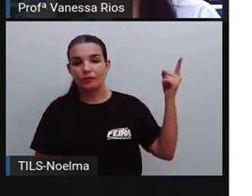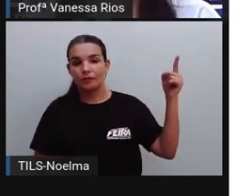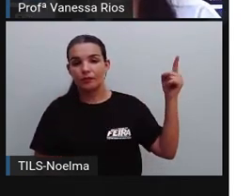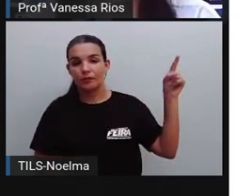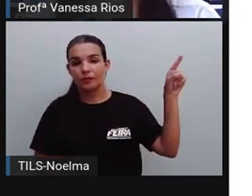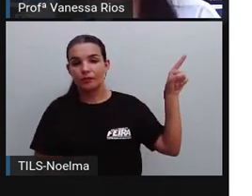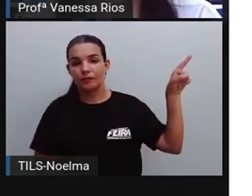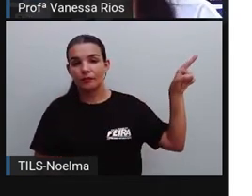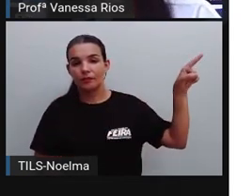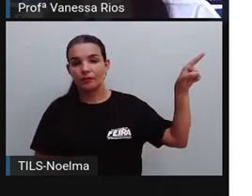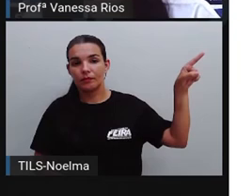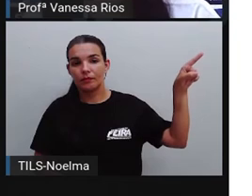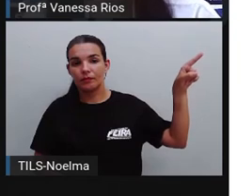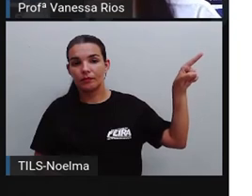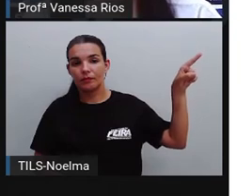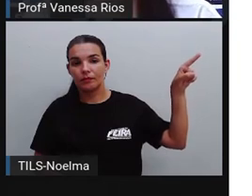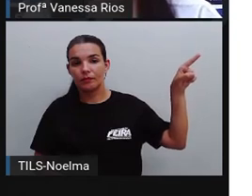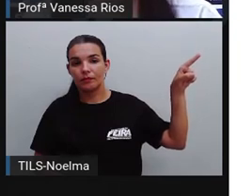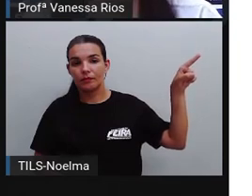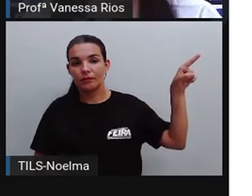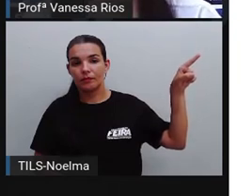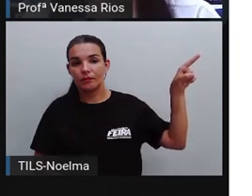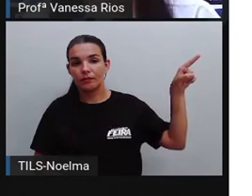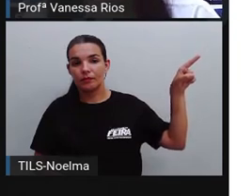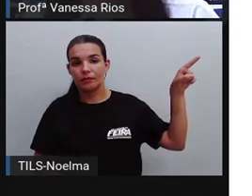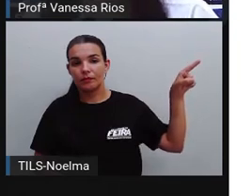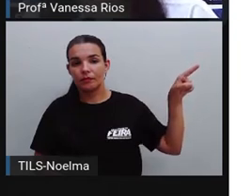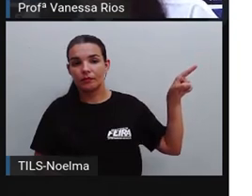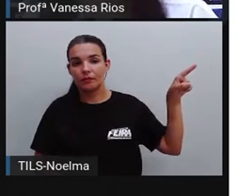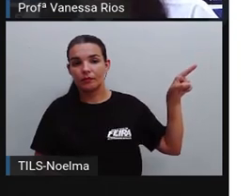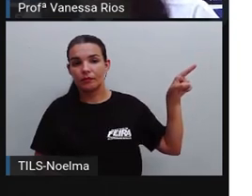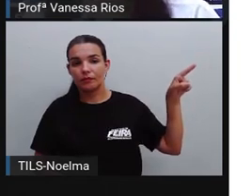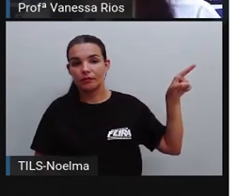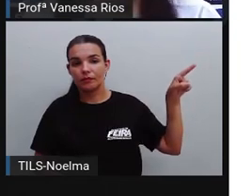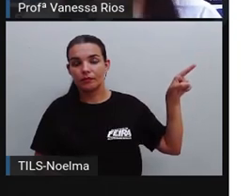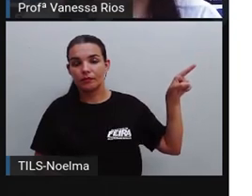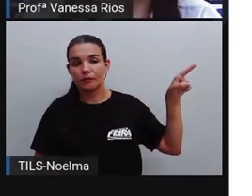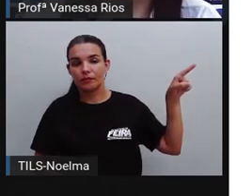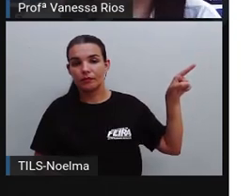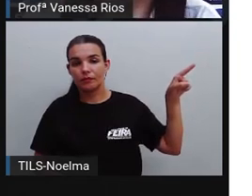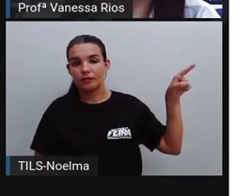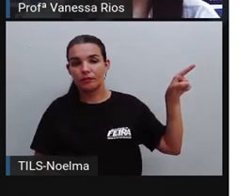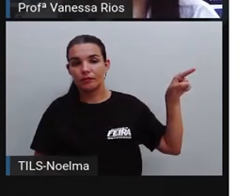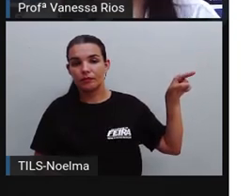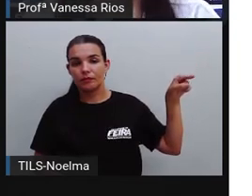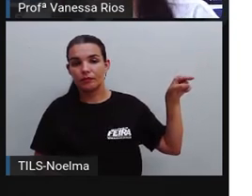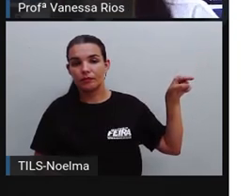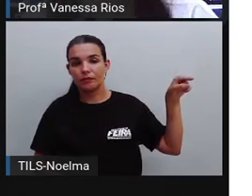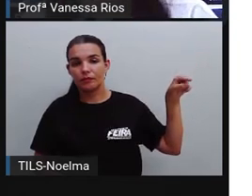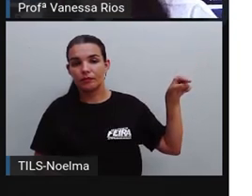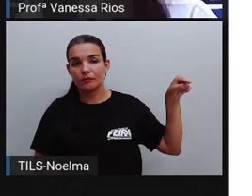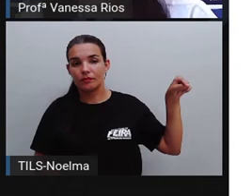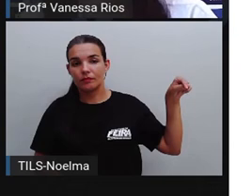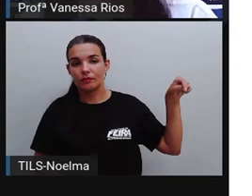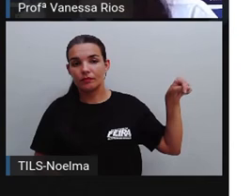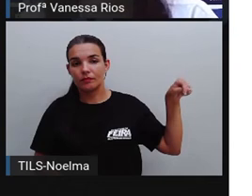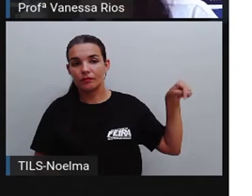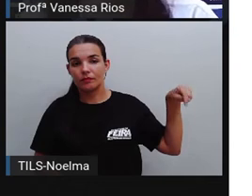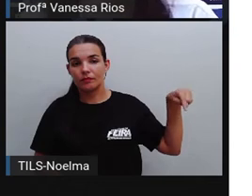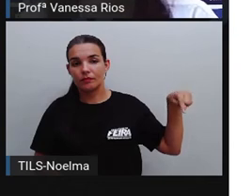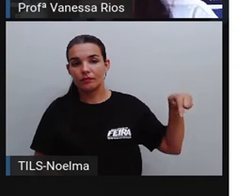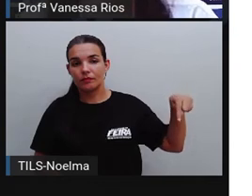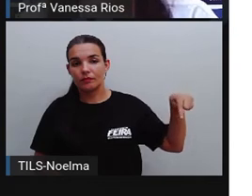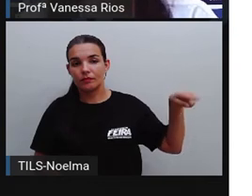G, né? E ou G, angélico, estrangeiro, gengibre, geringonça,